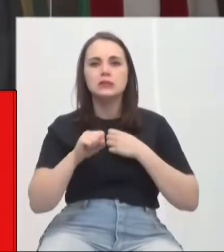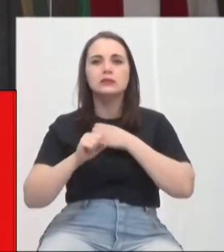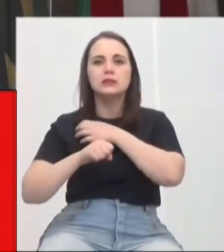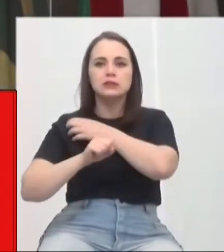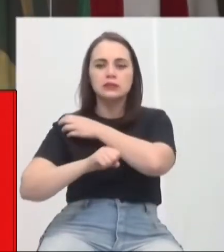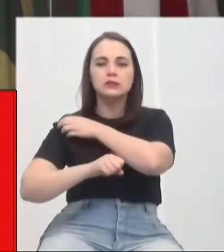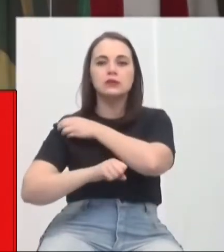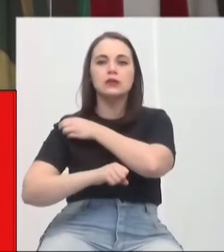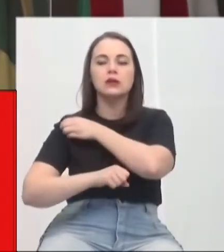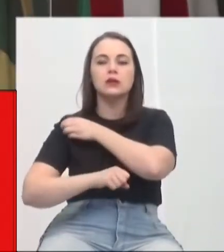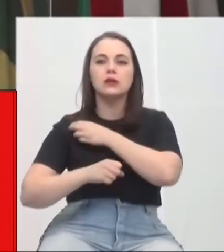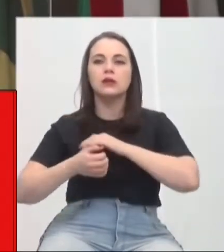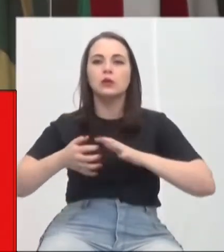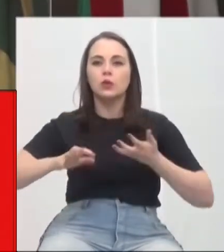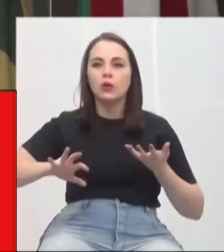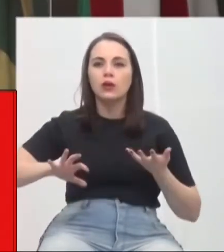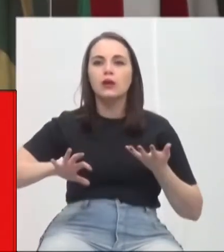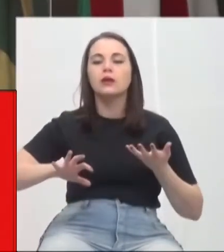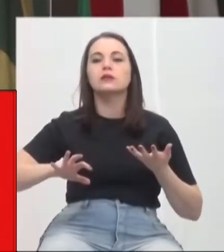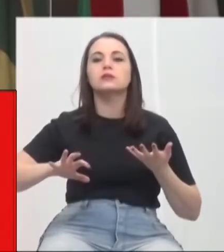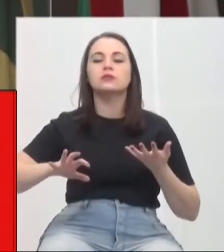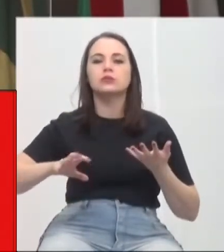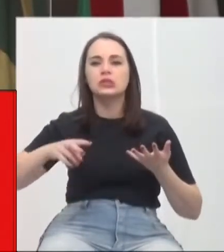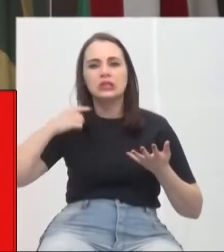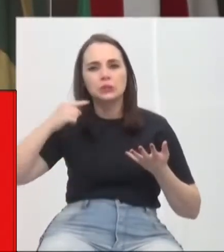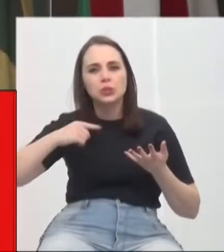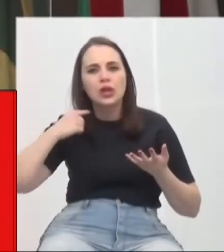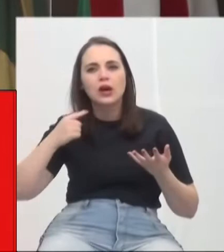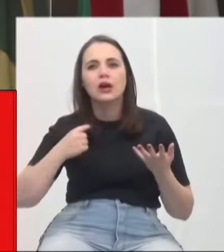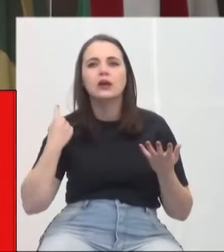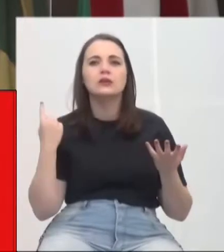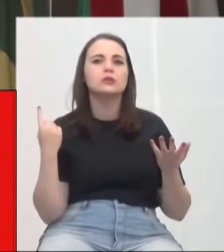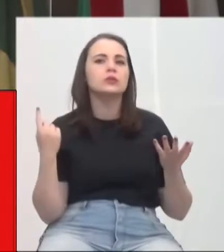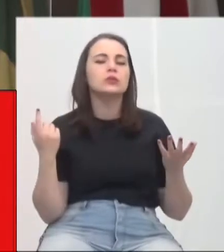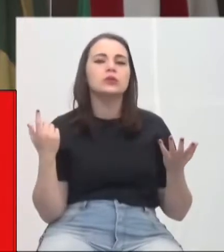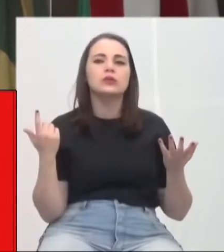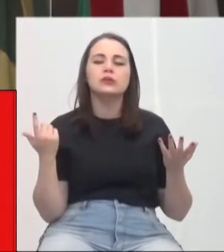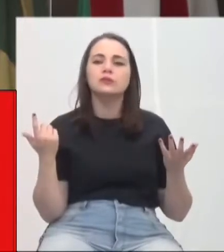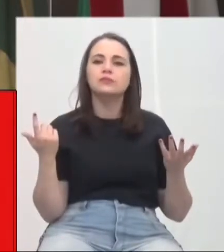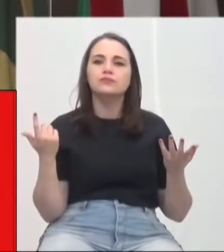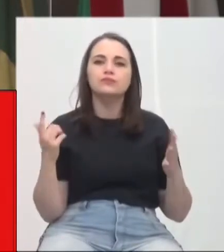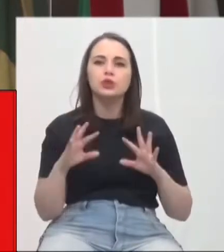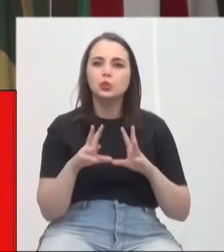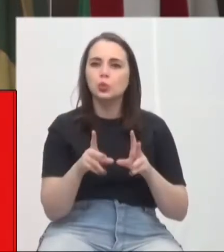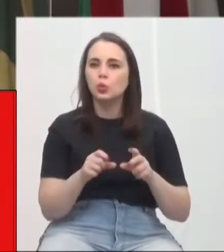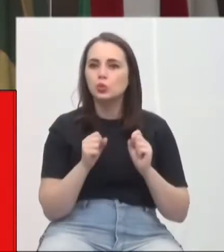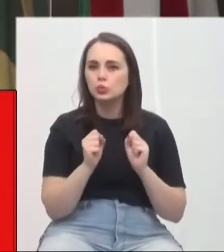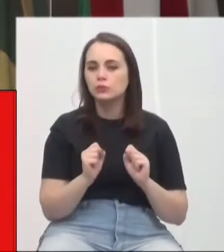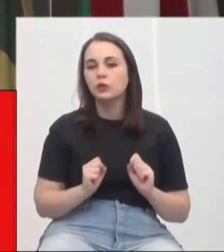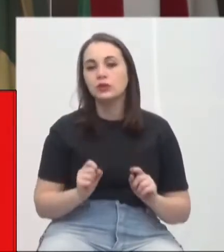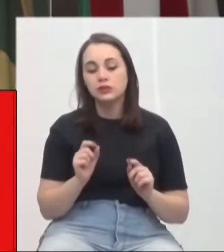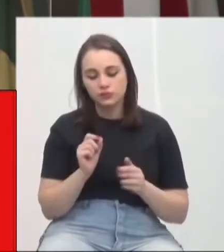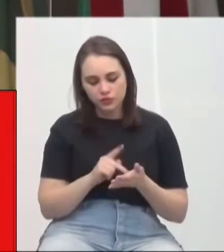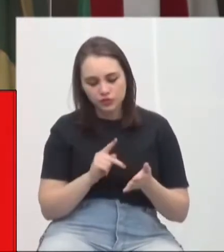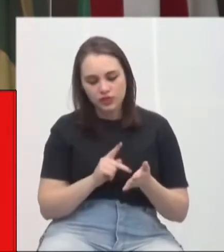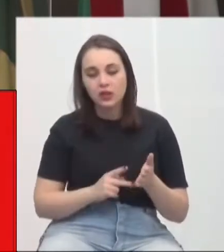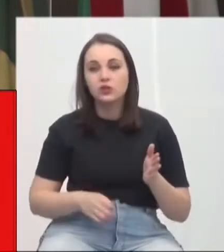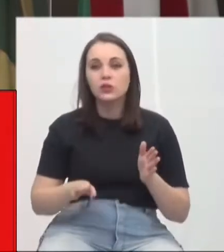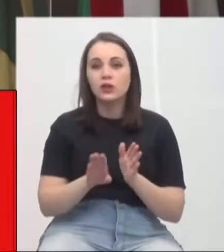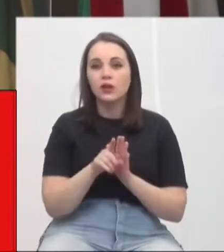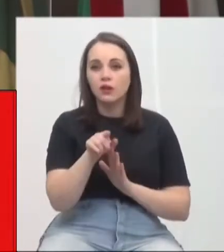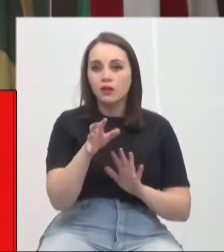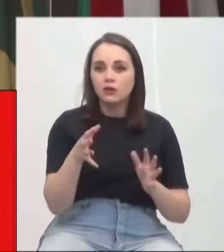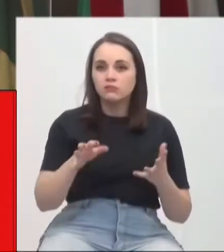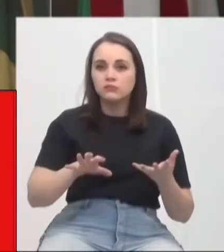Congresso Nacional, a Câmara Federal, os deputados, que possam realmente, chegando no plenário esse